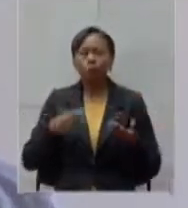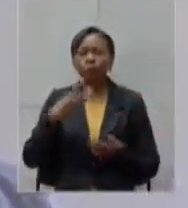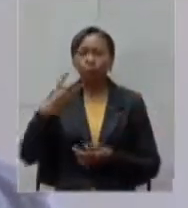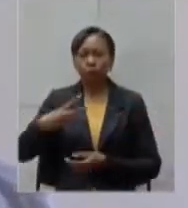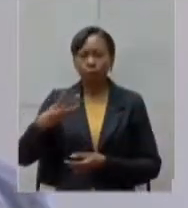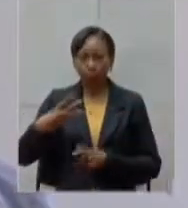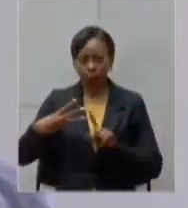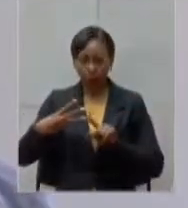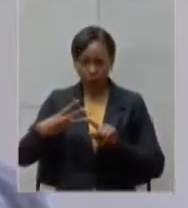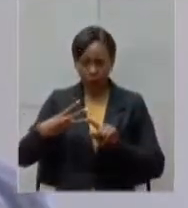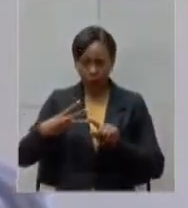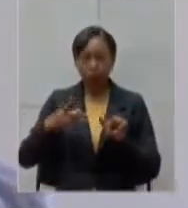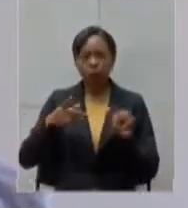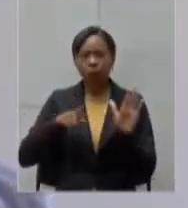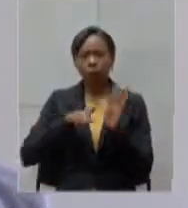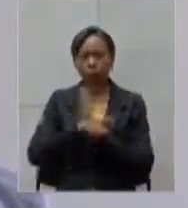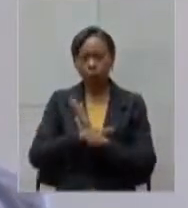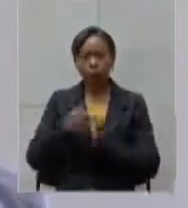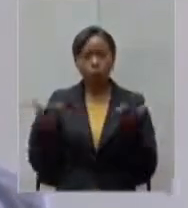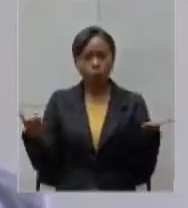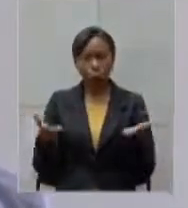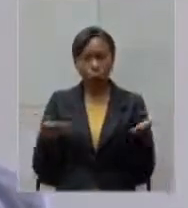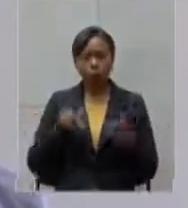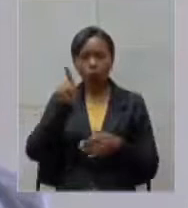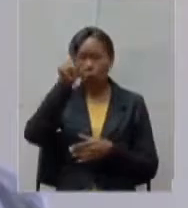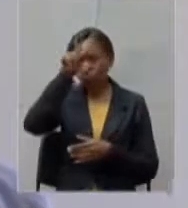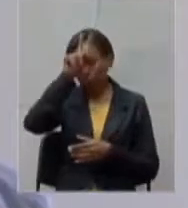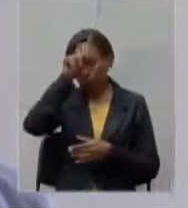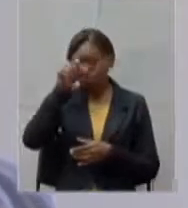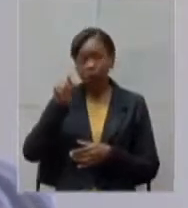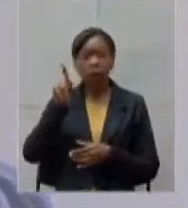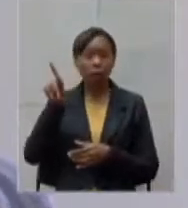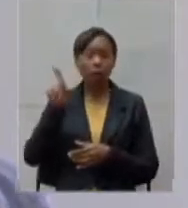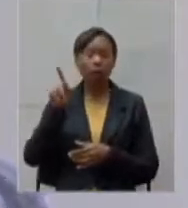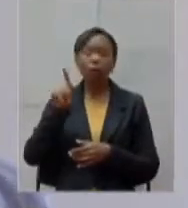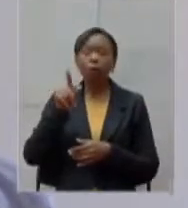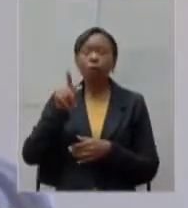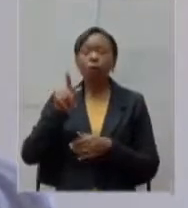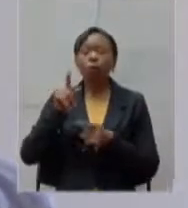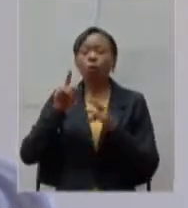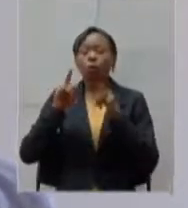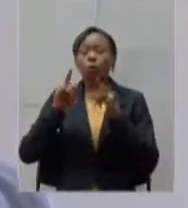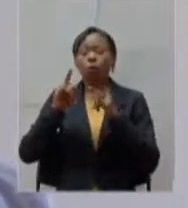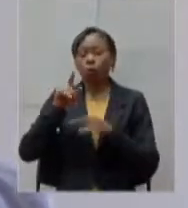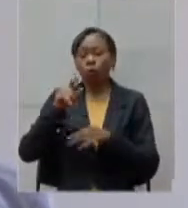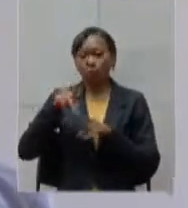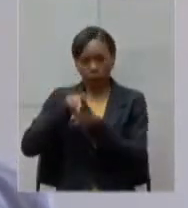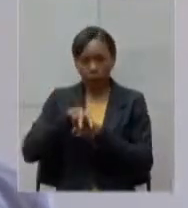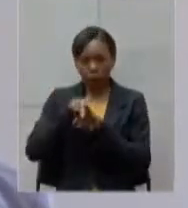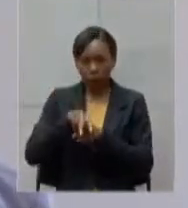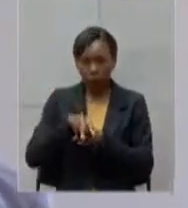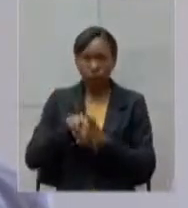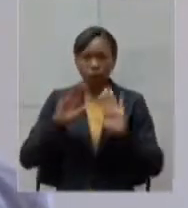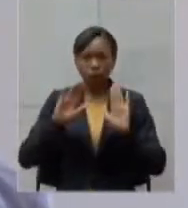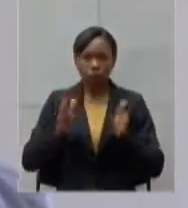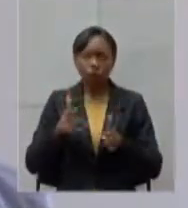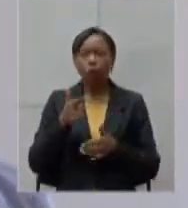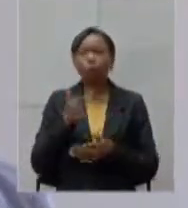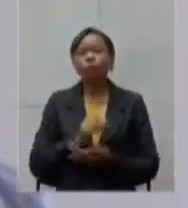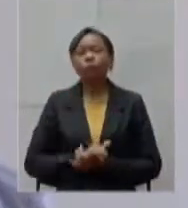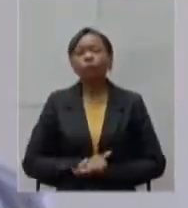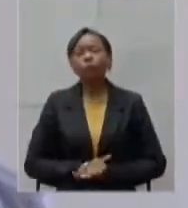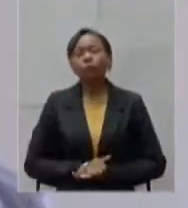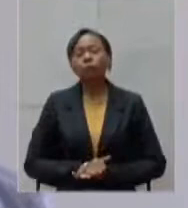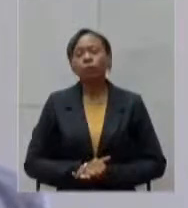Expo Minas tem quase 800 leitos chamados de transição existem equipes treinadas e capacitadas para este